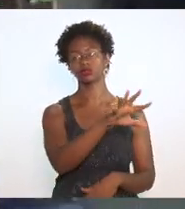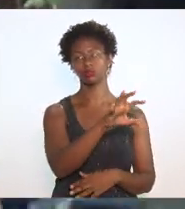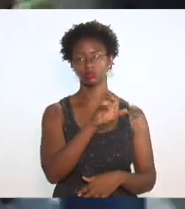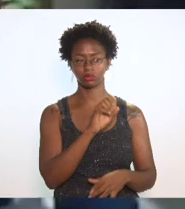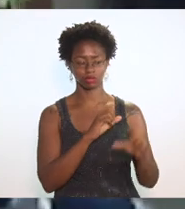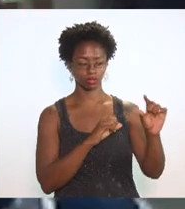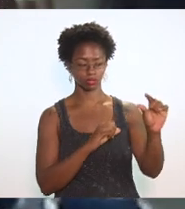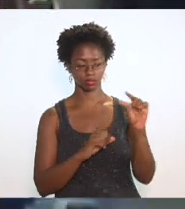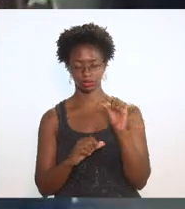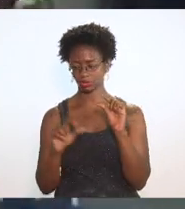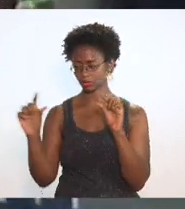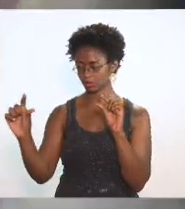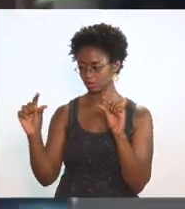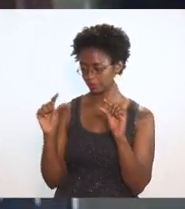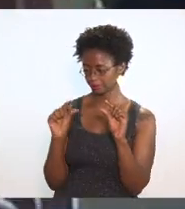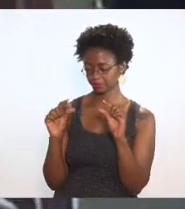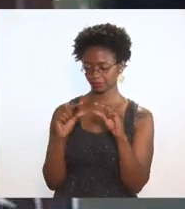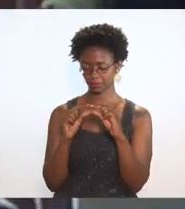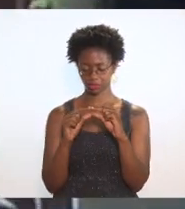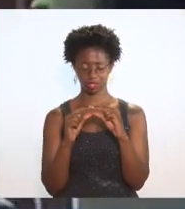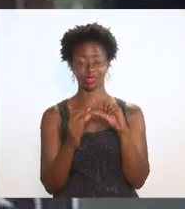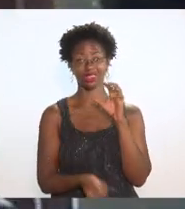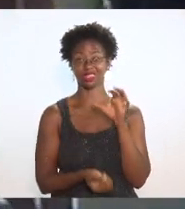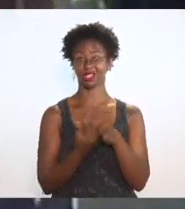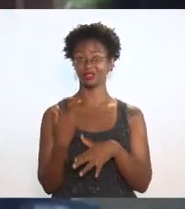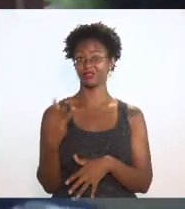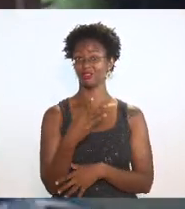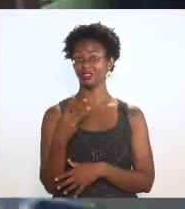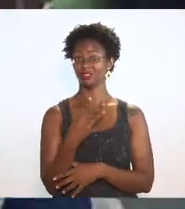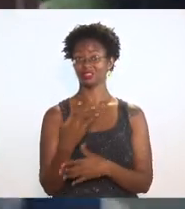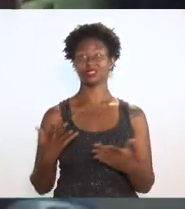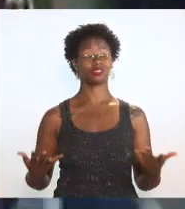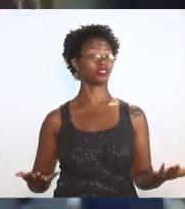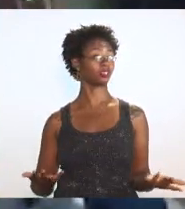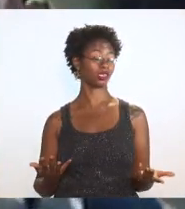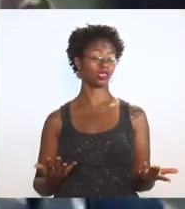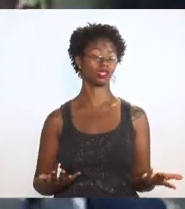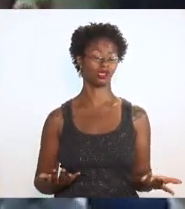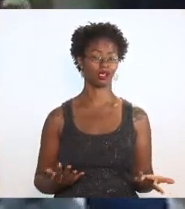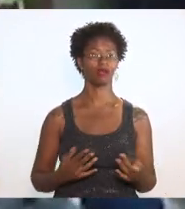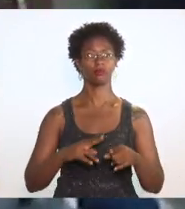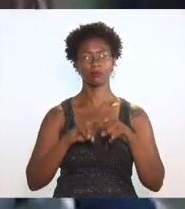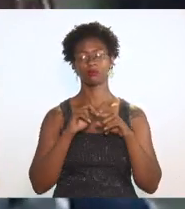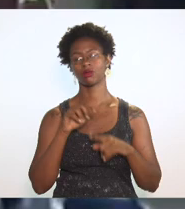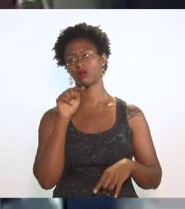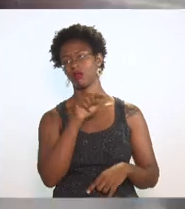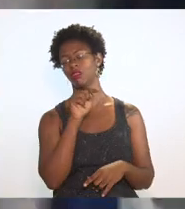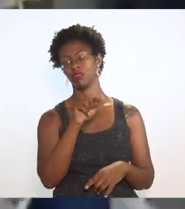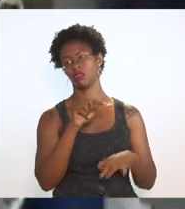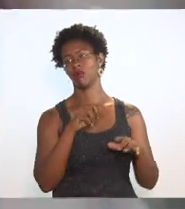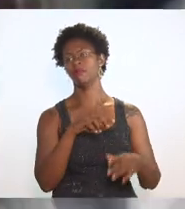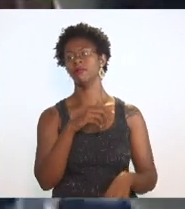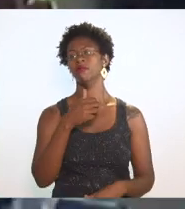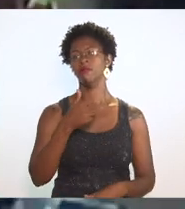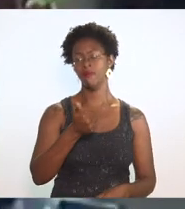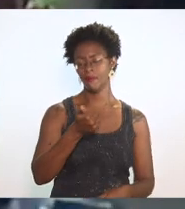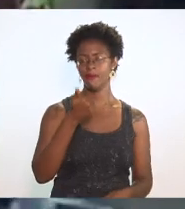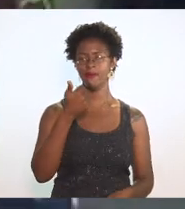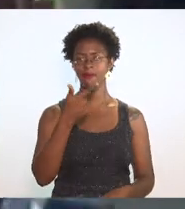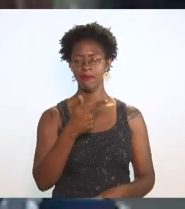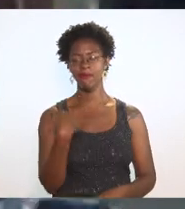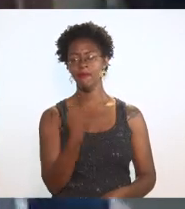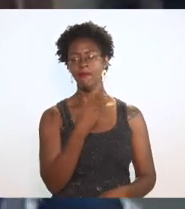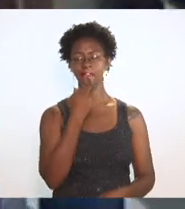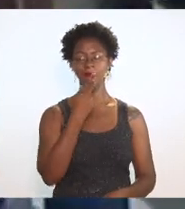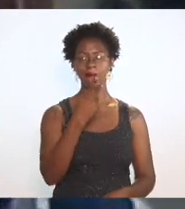de um e um pedaço do outro e criar um terceiro benefício porque a cláusula décima segunda que nós até usamos a